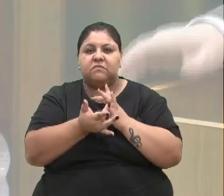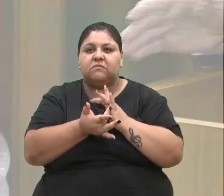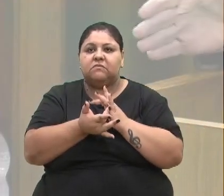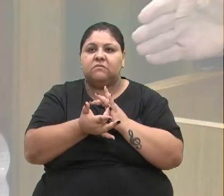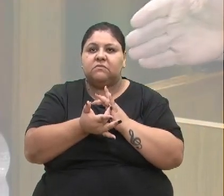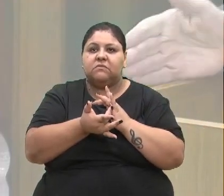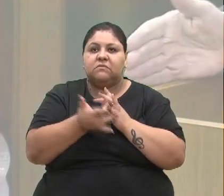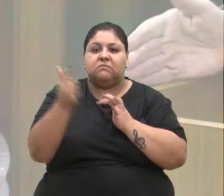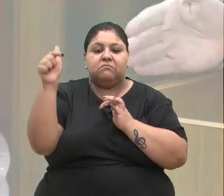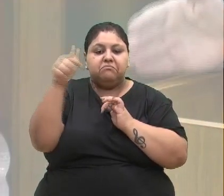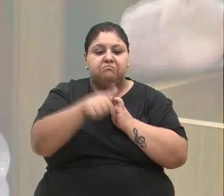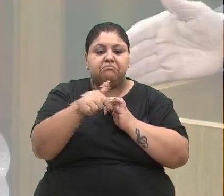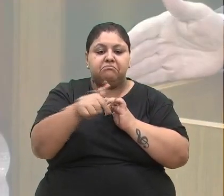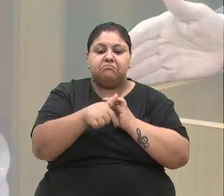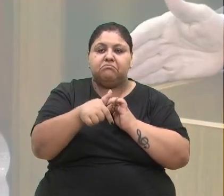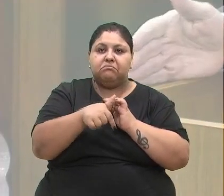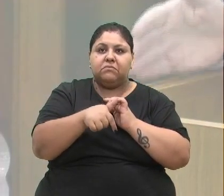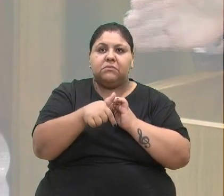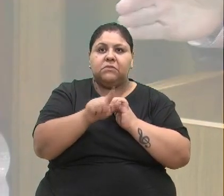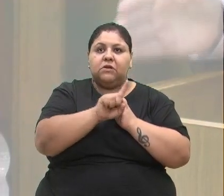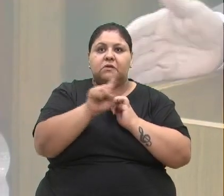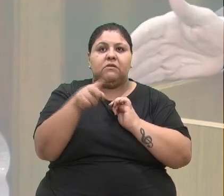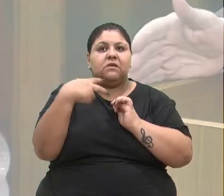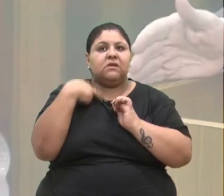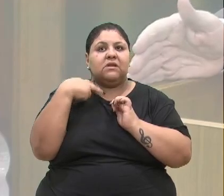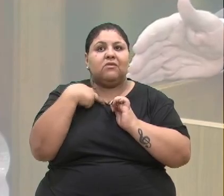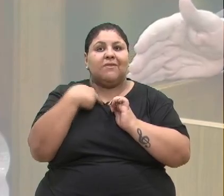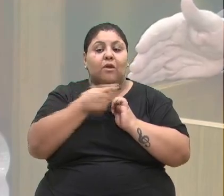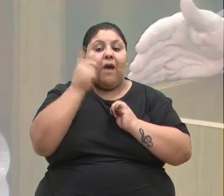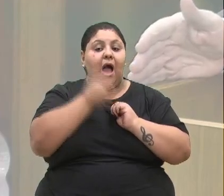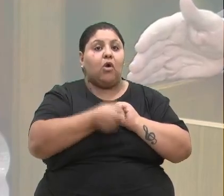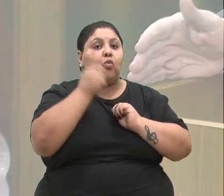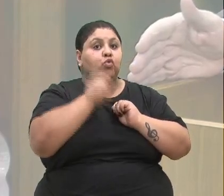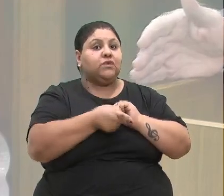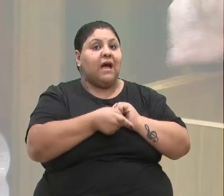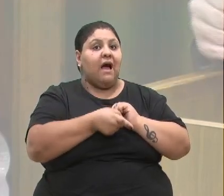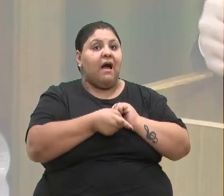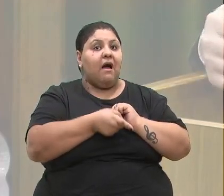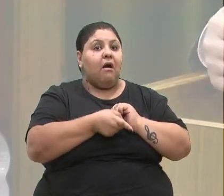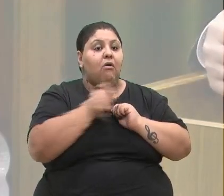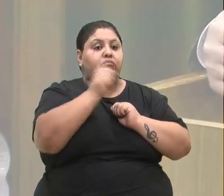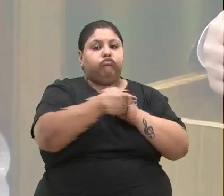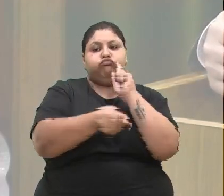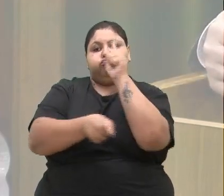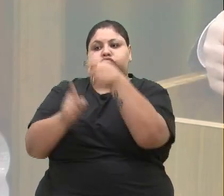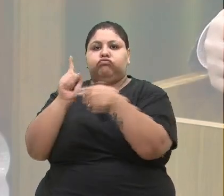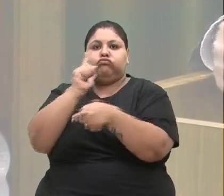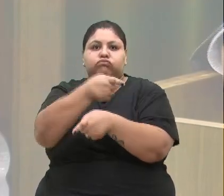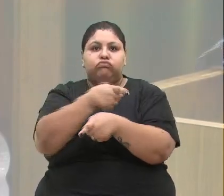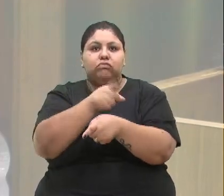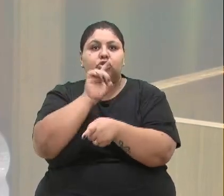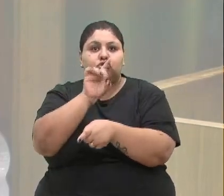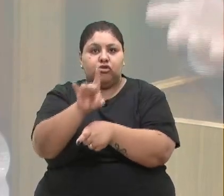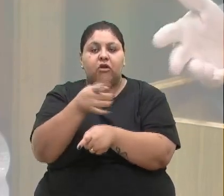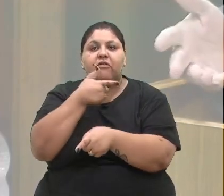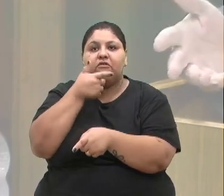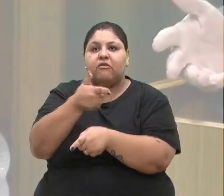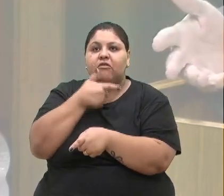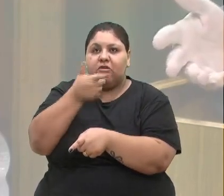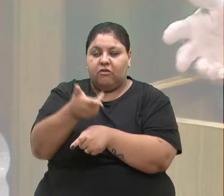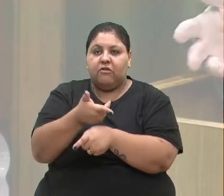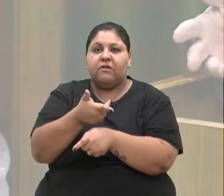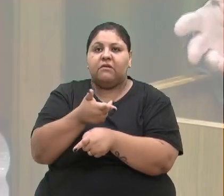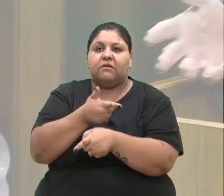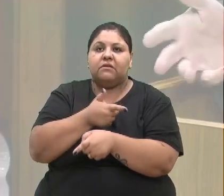E aqui, eu não quero acusar ou apontar, eu só estou trazendo, vereadora Rose, trazendo